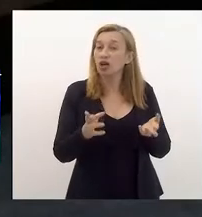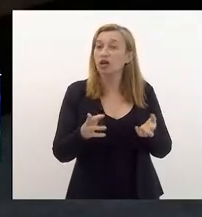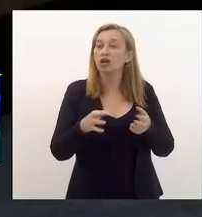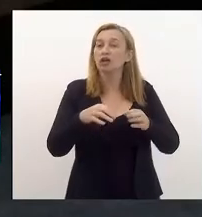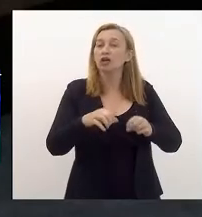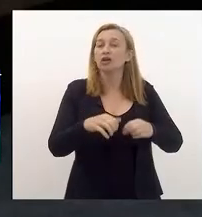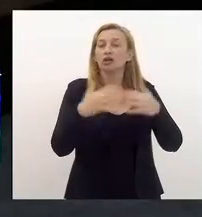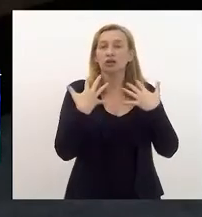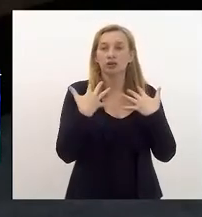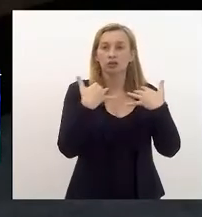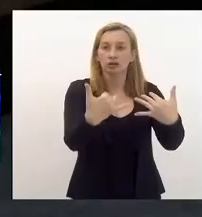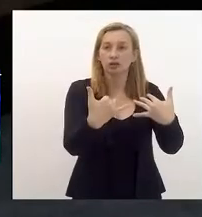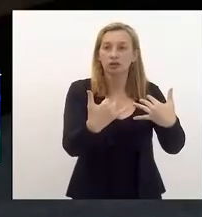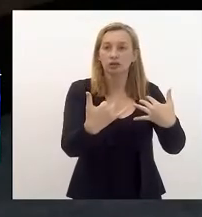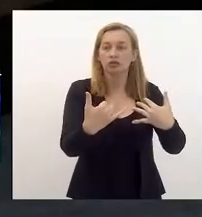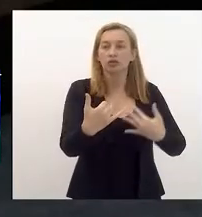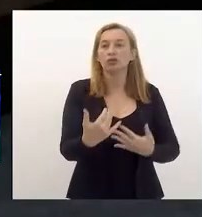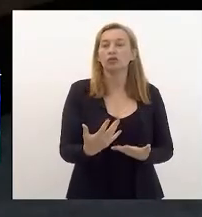presidente,